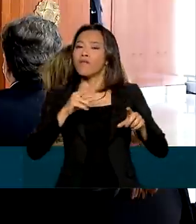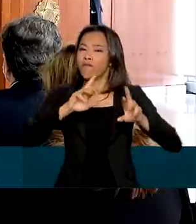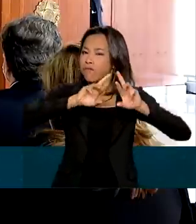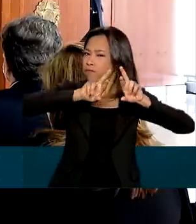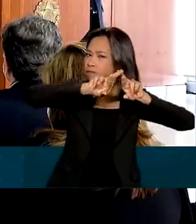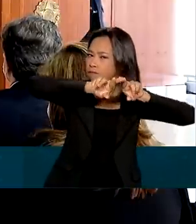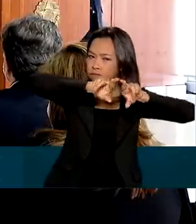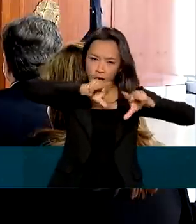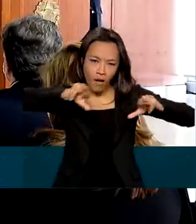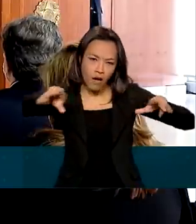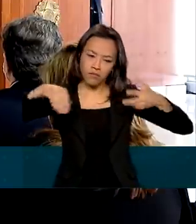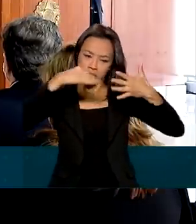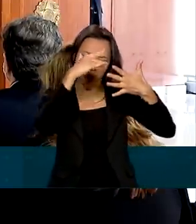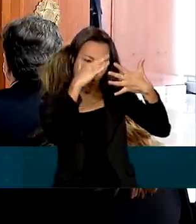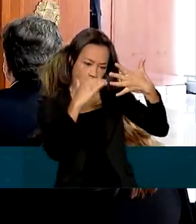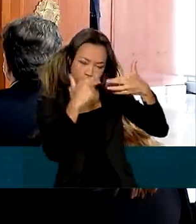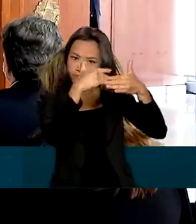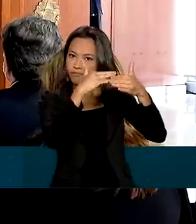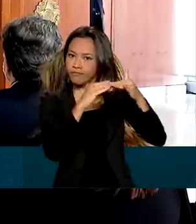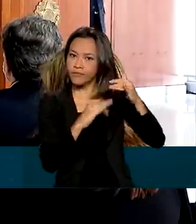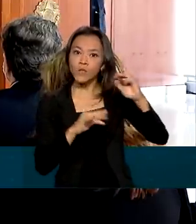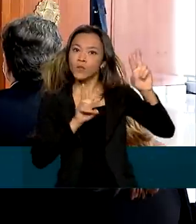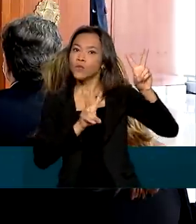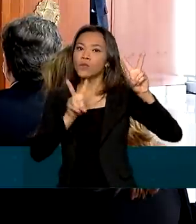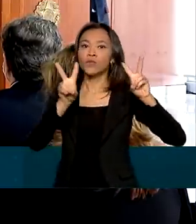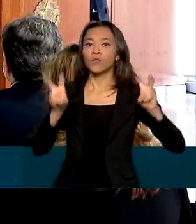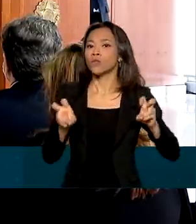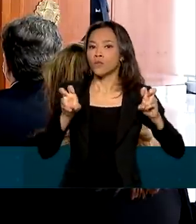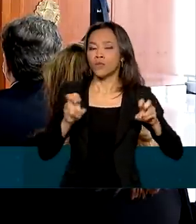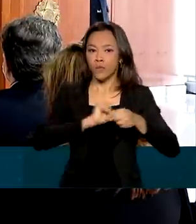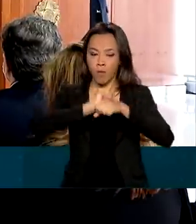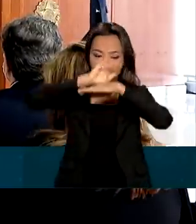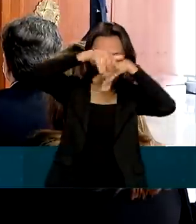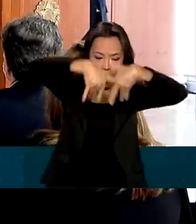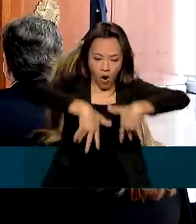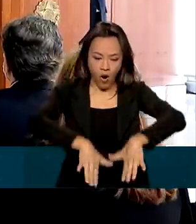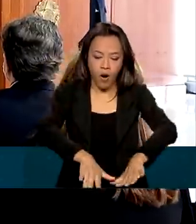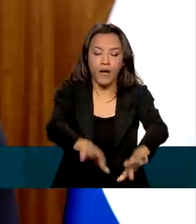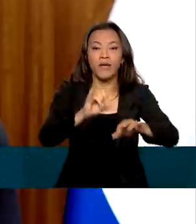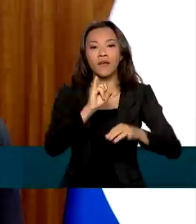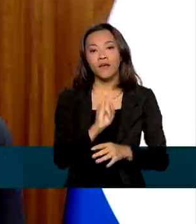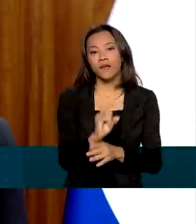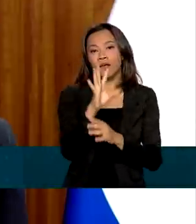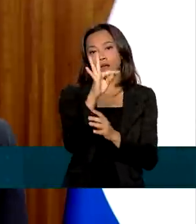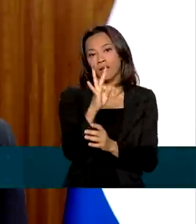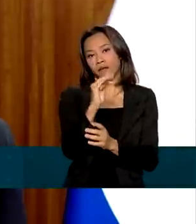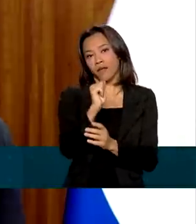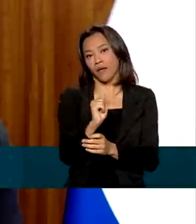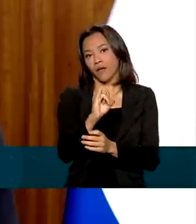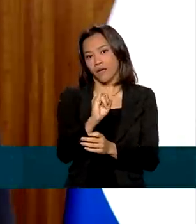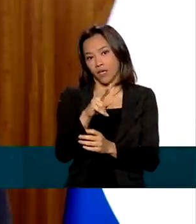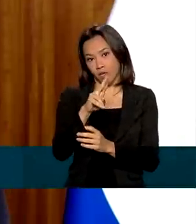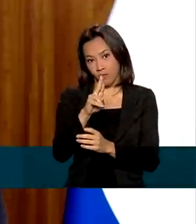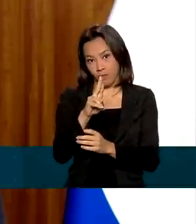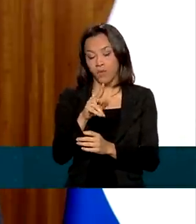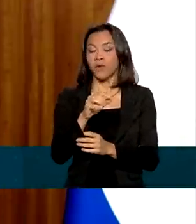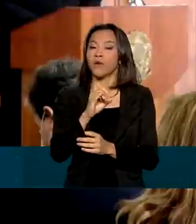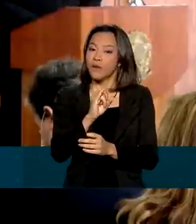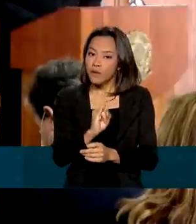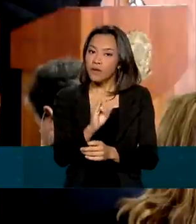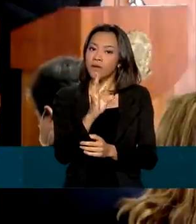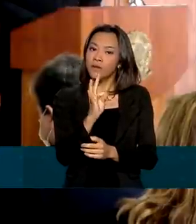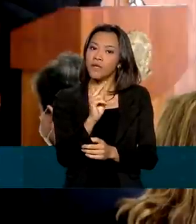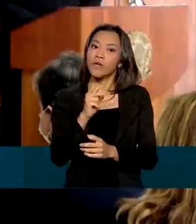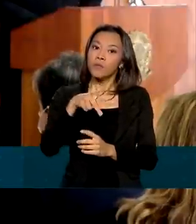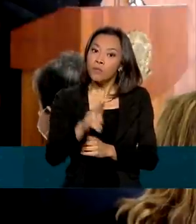e demandas relacionadas à usina hidrelétrica de Itaipu Binacional, comandada pelos dois países. Além disso,